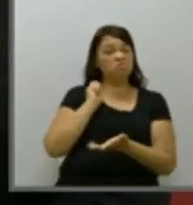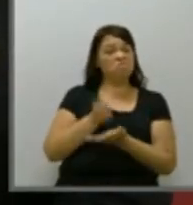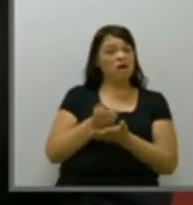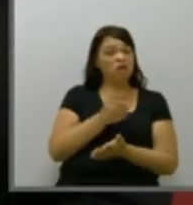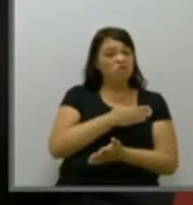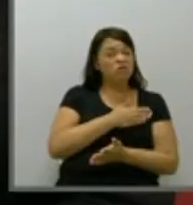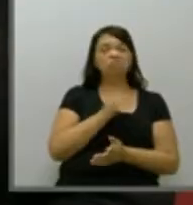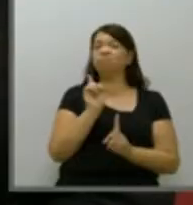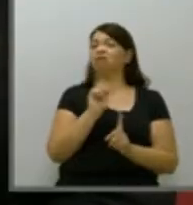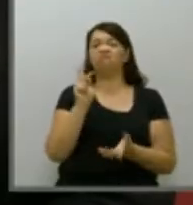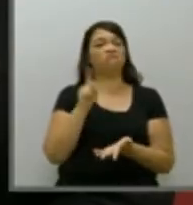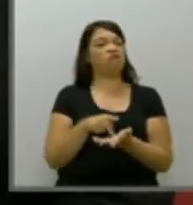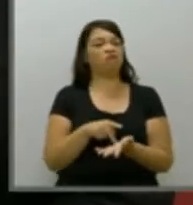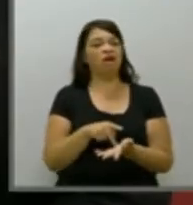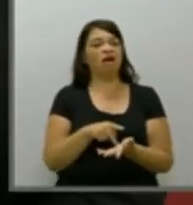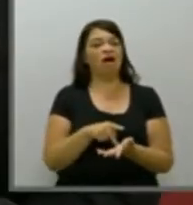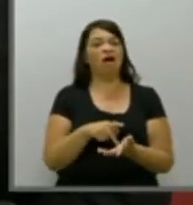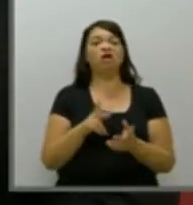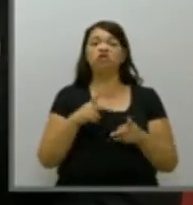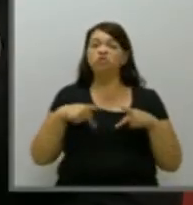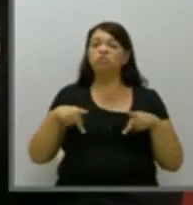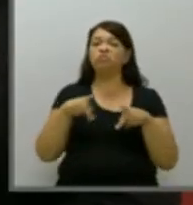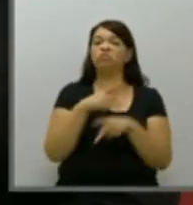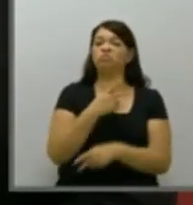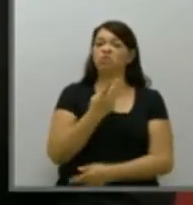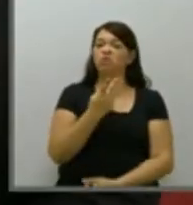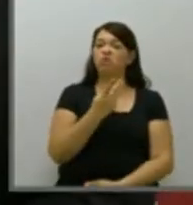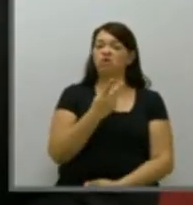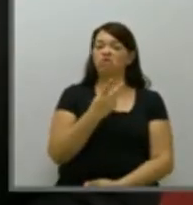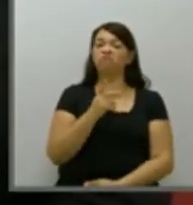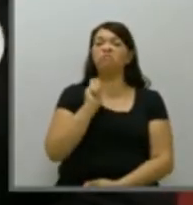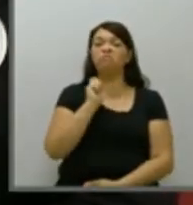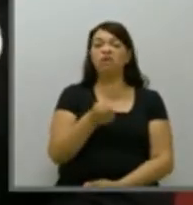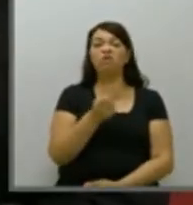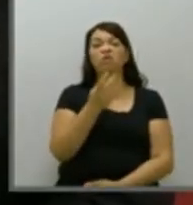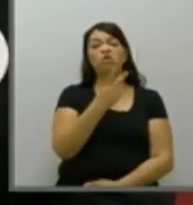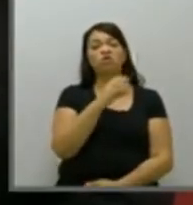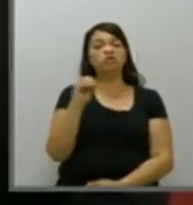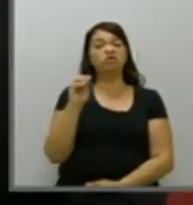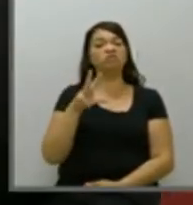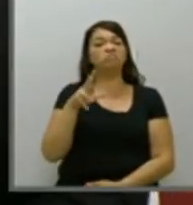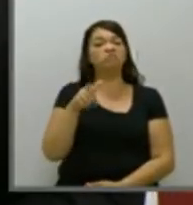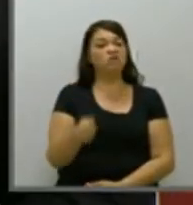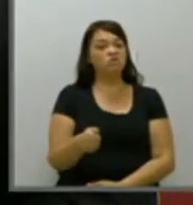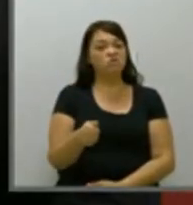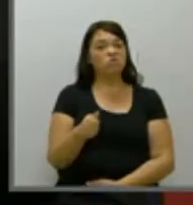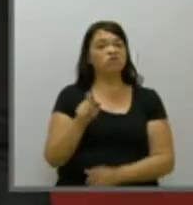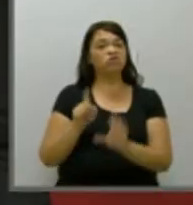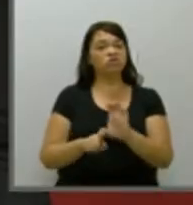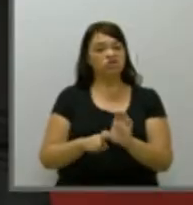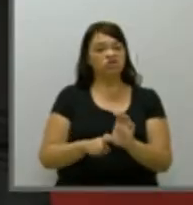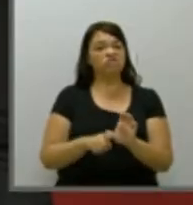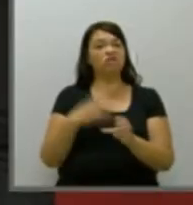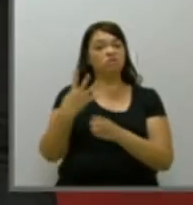Não é verdade. A população de Gravataí pagou 200 milhões de dívidas nos nossos quatro anos de governo.